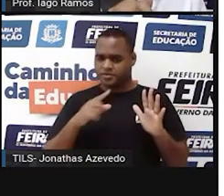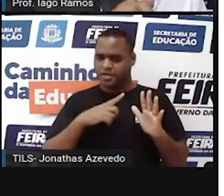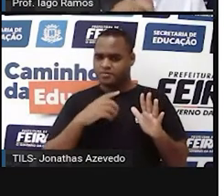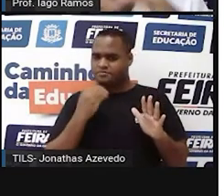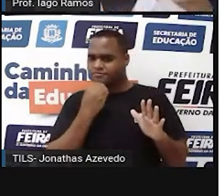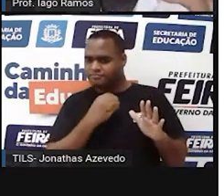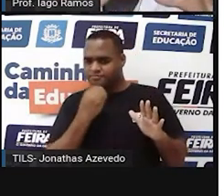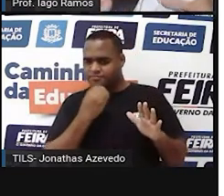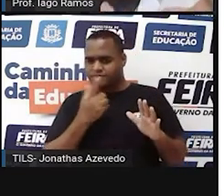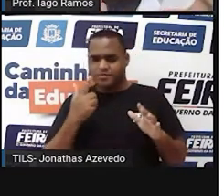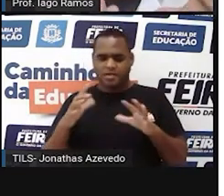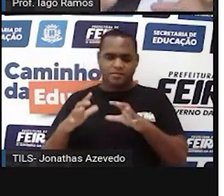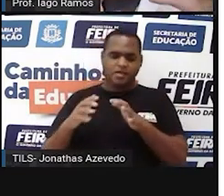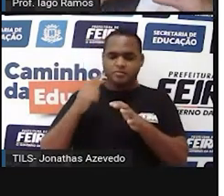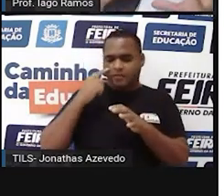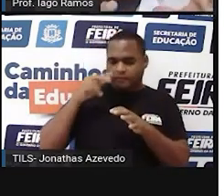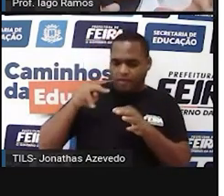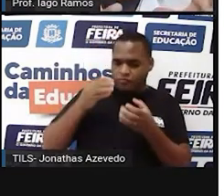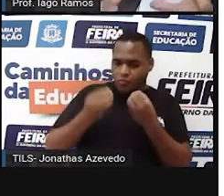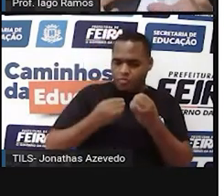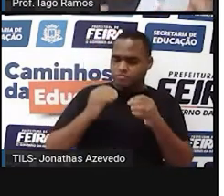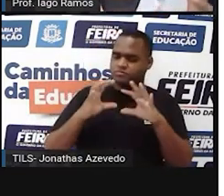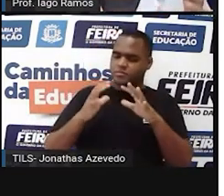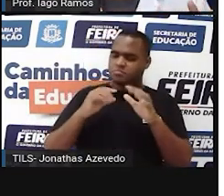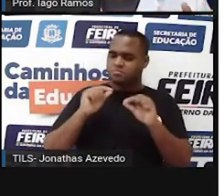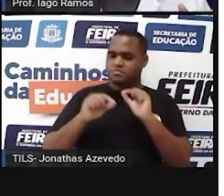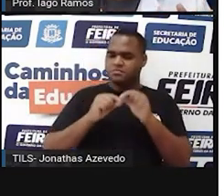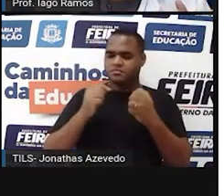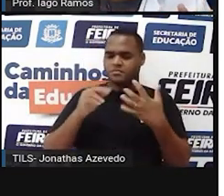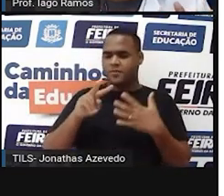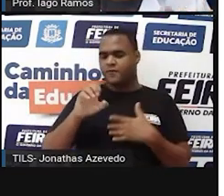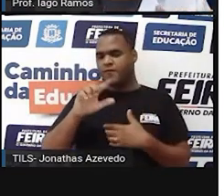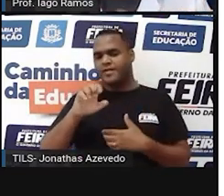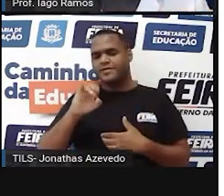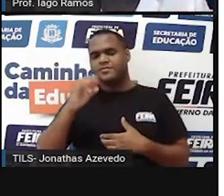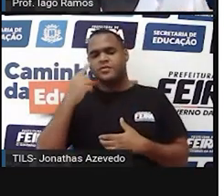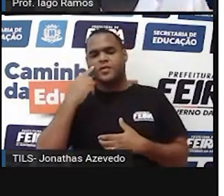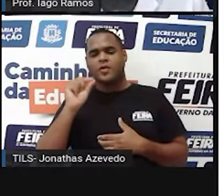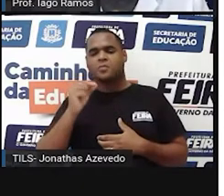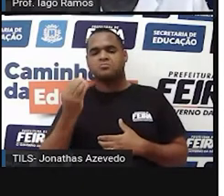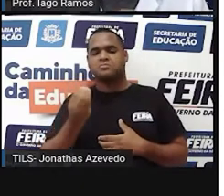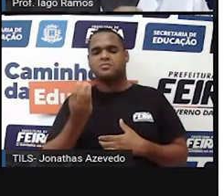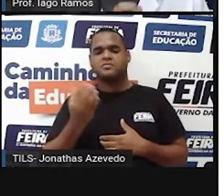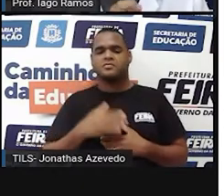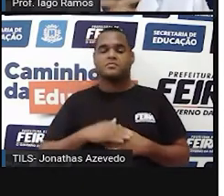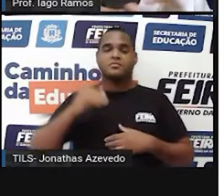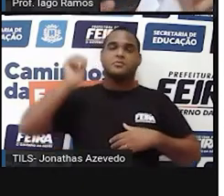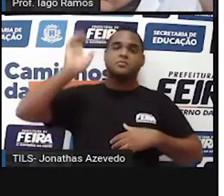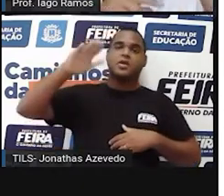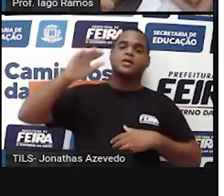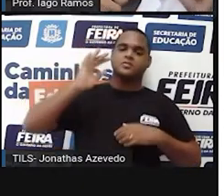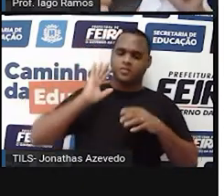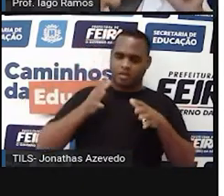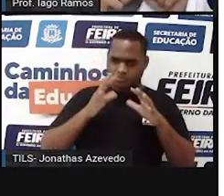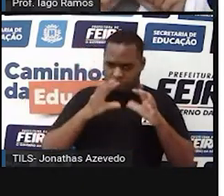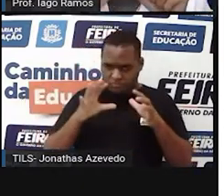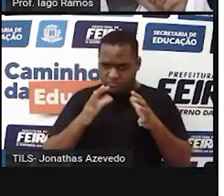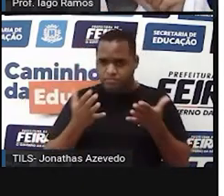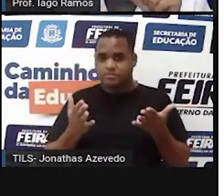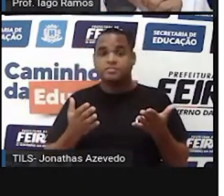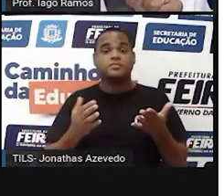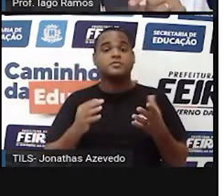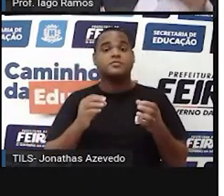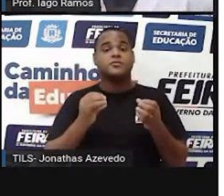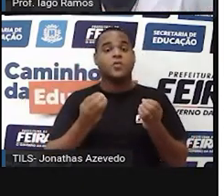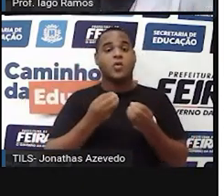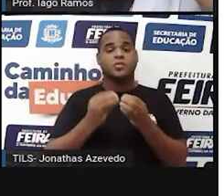oportunidade de pegar e de ver, de fato, uma bola de vôlei, né? Mas se eu te pergunto assim, Quanto de